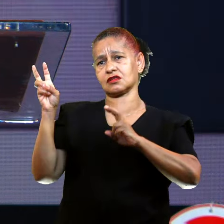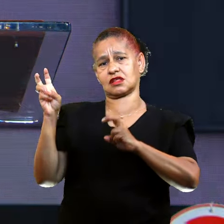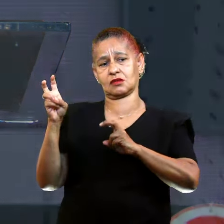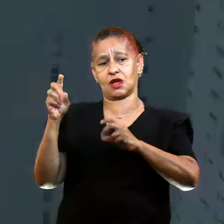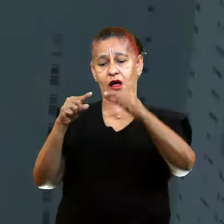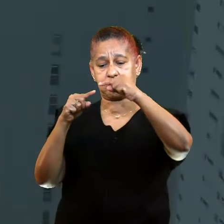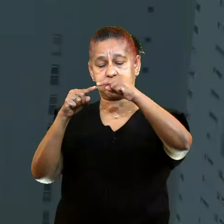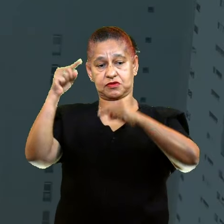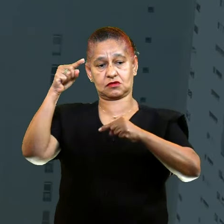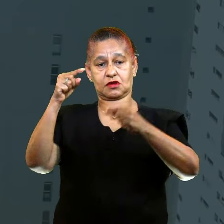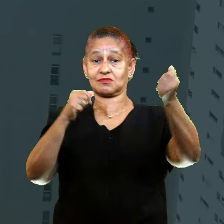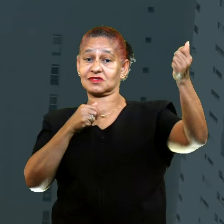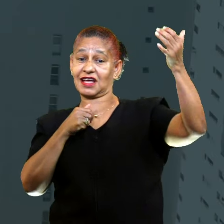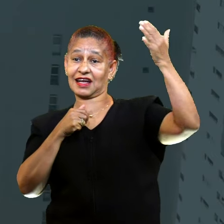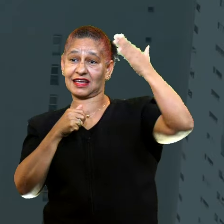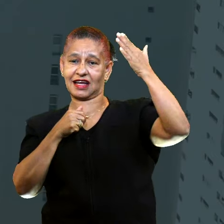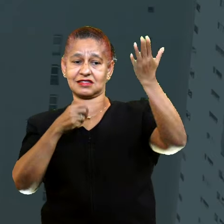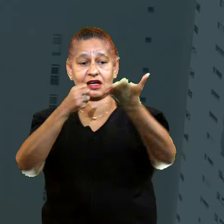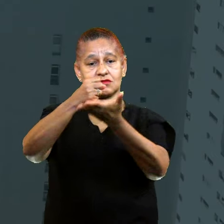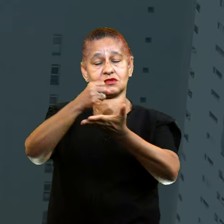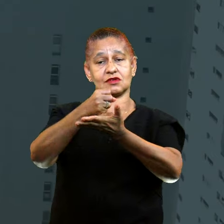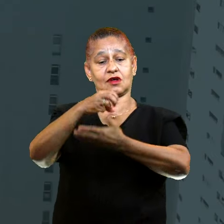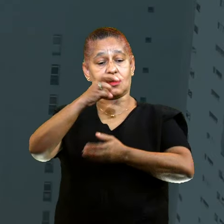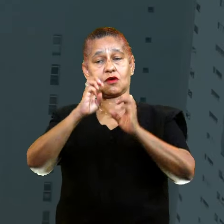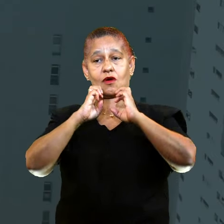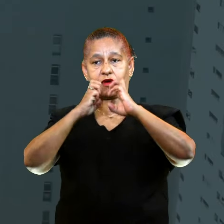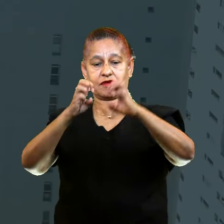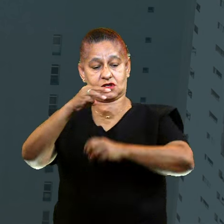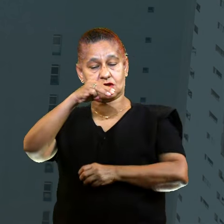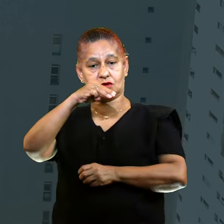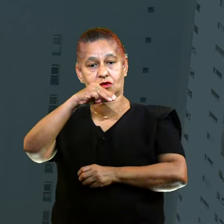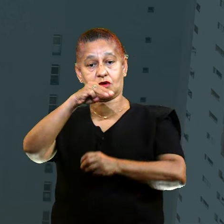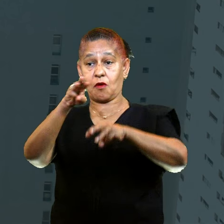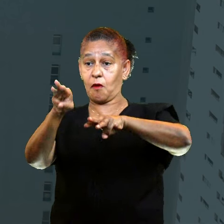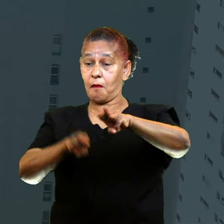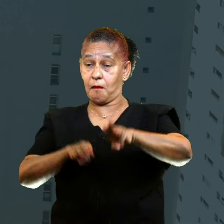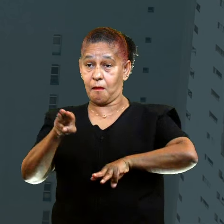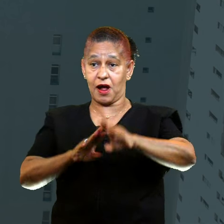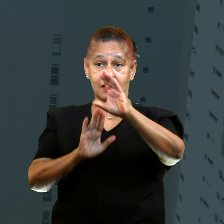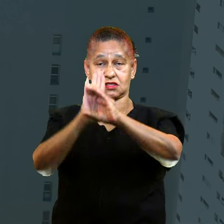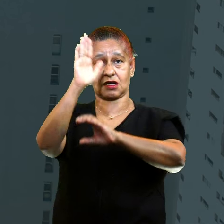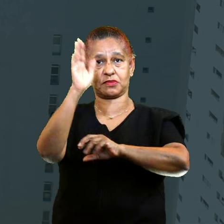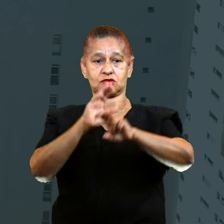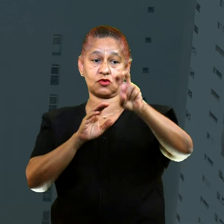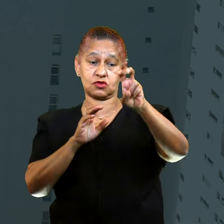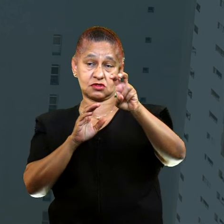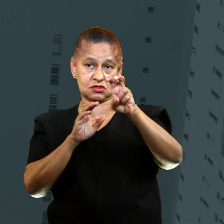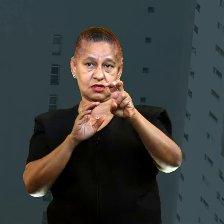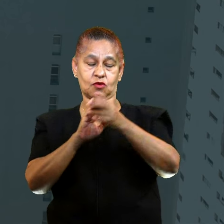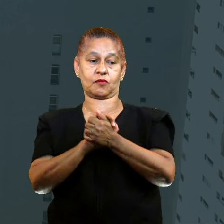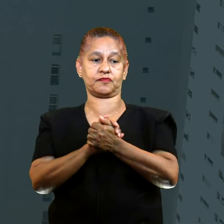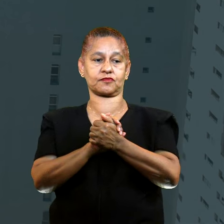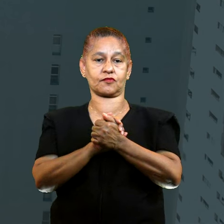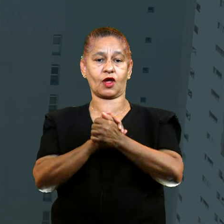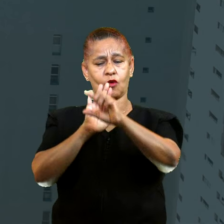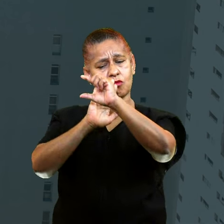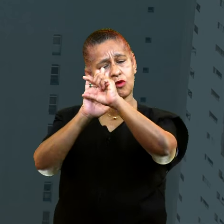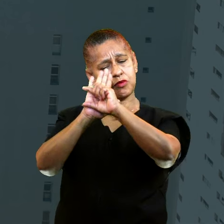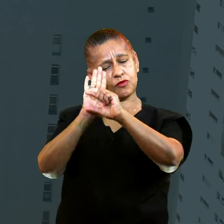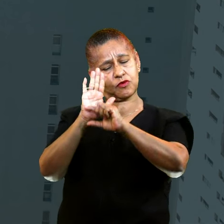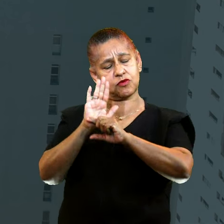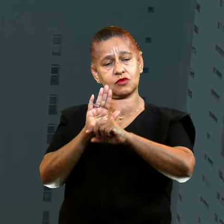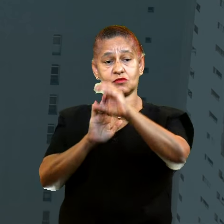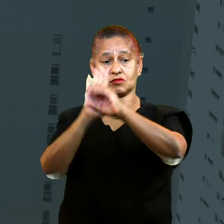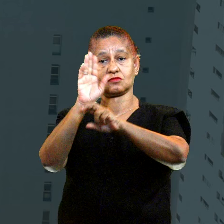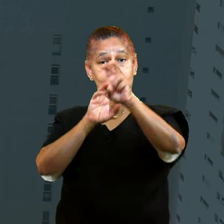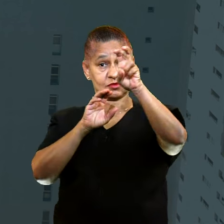incoerência da graça, baseado no Evangelho de Marcos, capítulo 5. Nós vamos ler alguns versos do capítulo